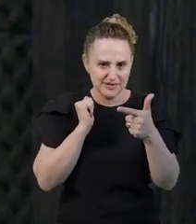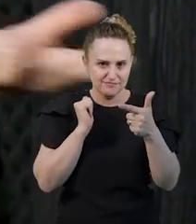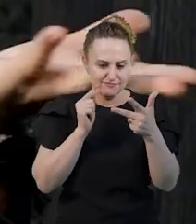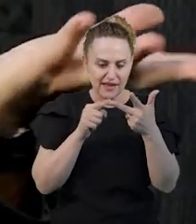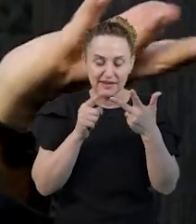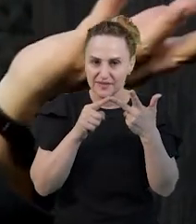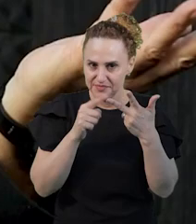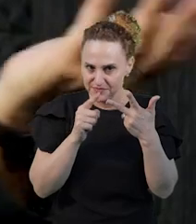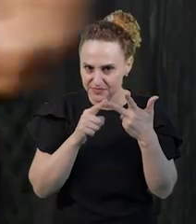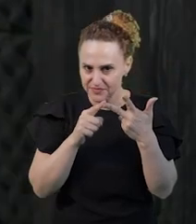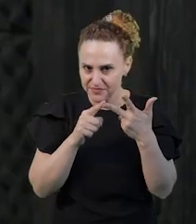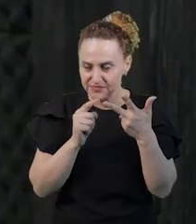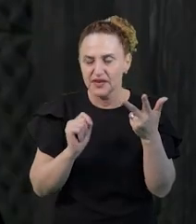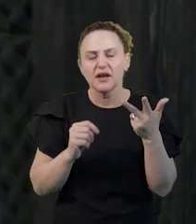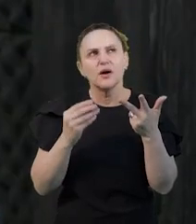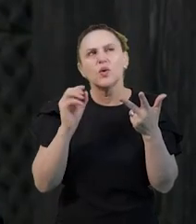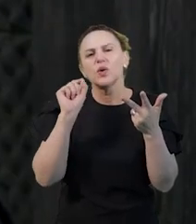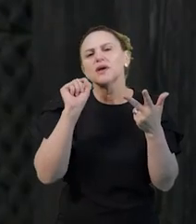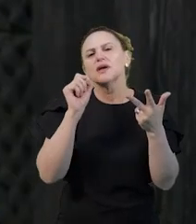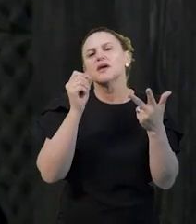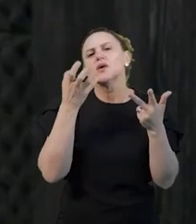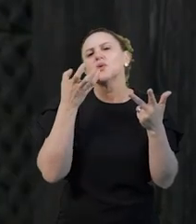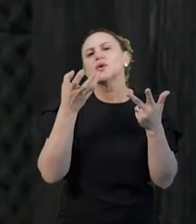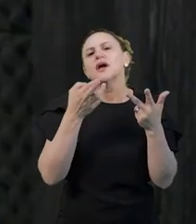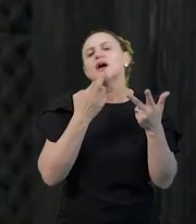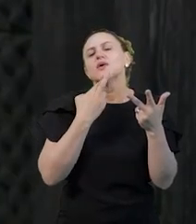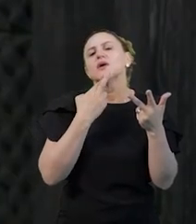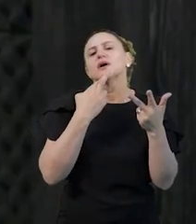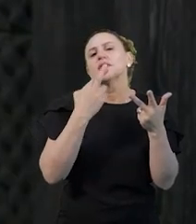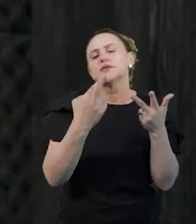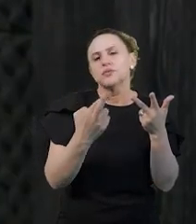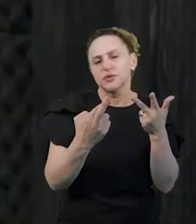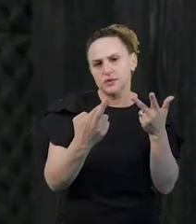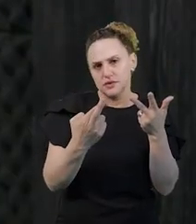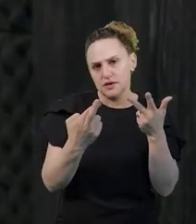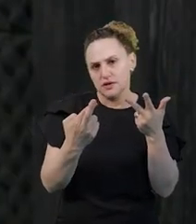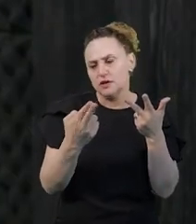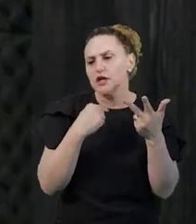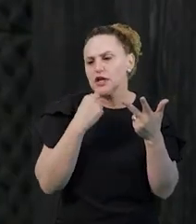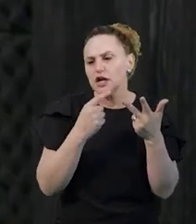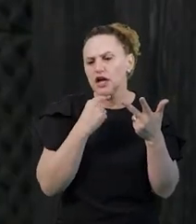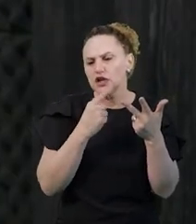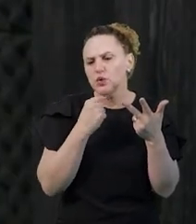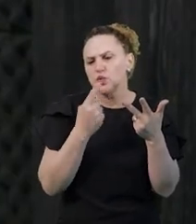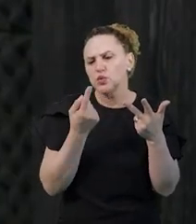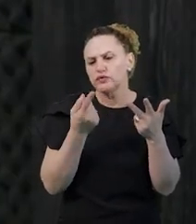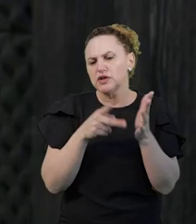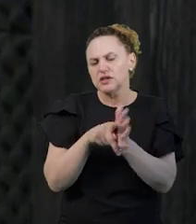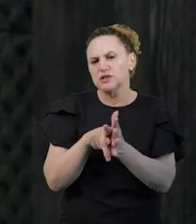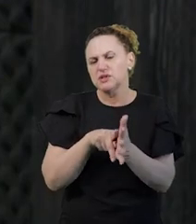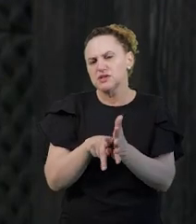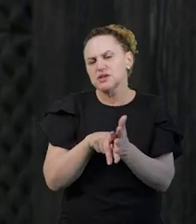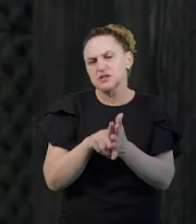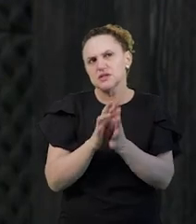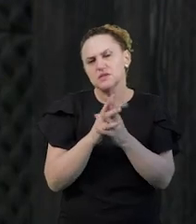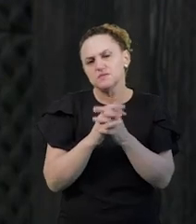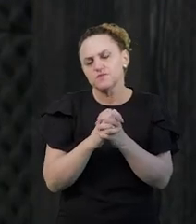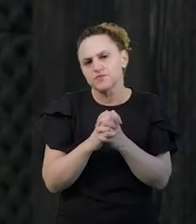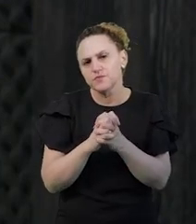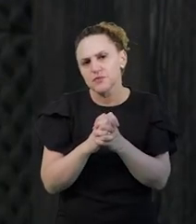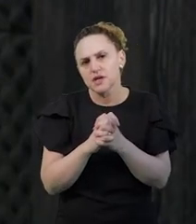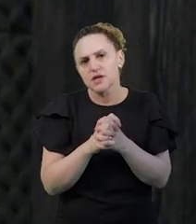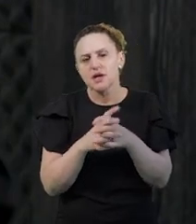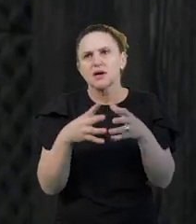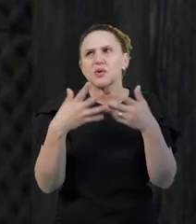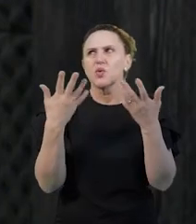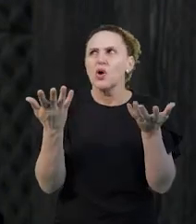assim, o que eu quero responder, o que eu quero, qual é a minha dúvida nessa pesquisa aqui? Ah, eu quero saber qual é